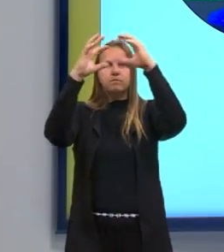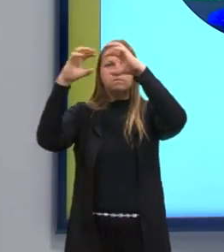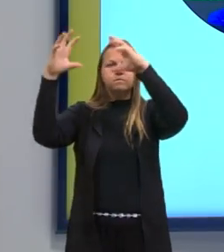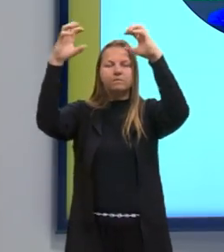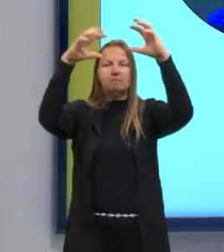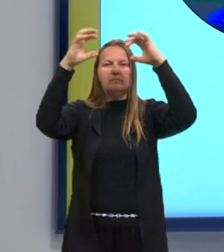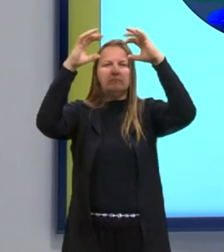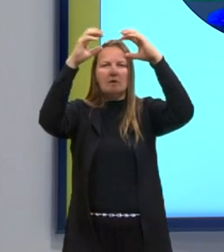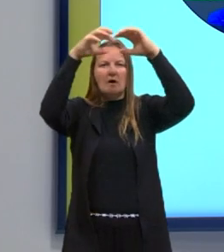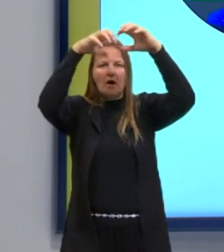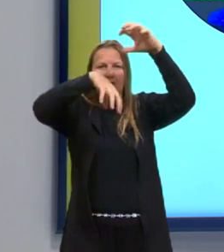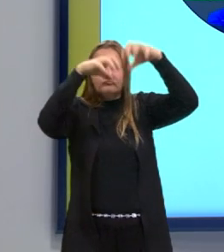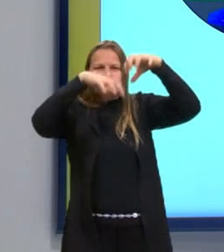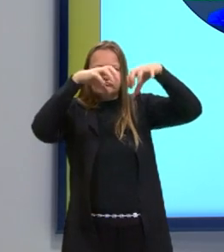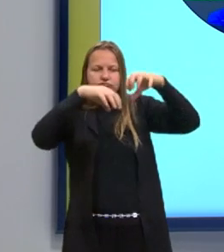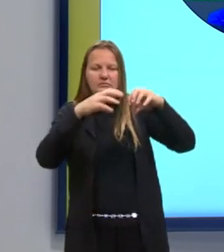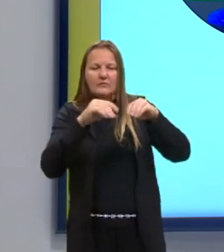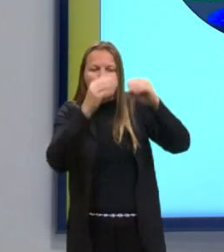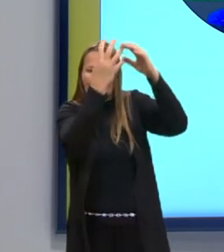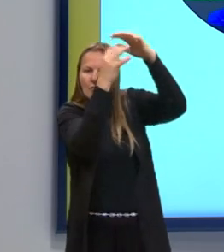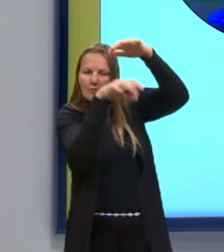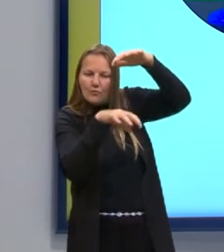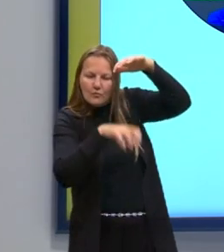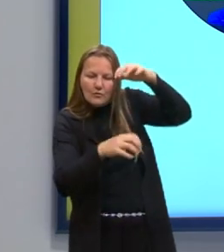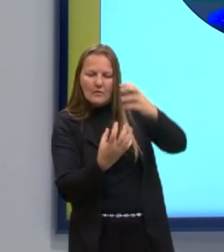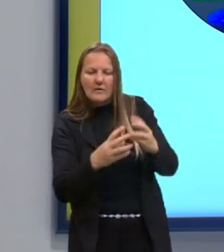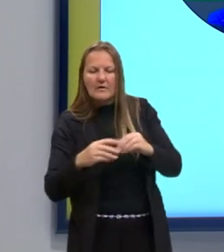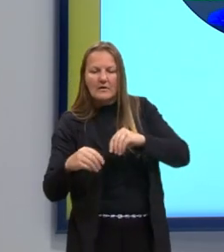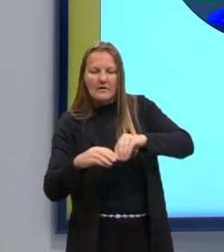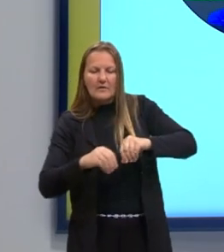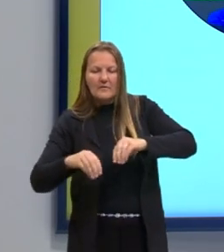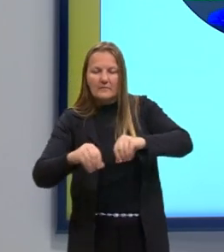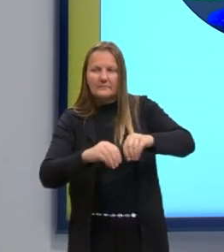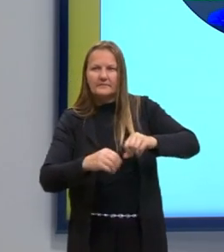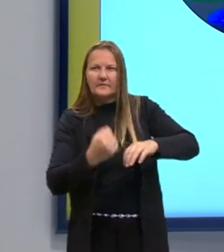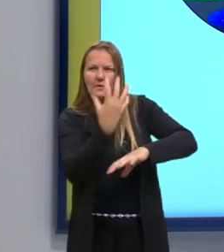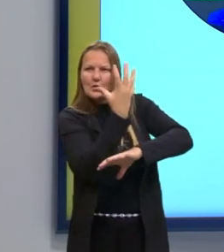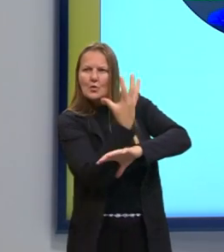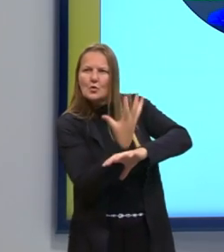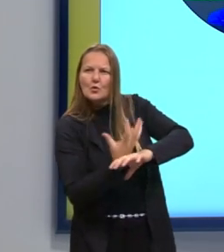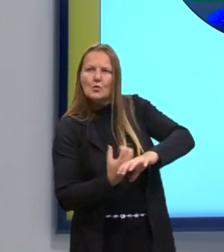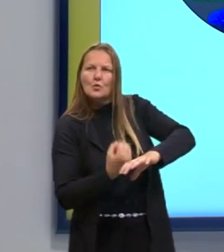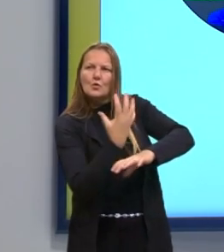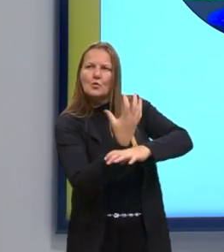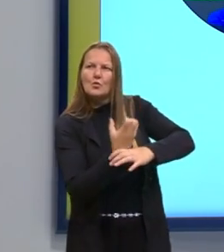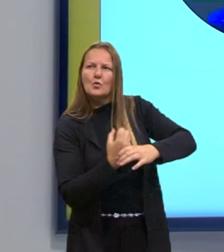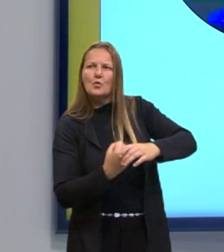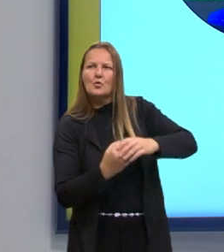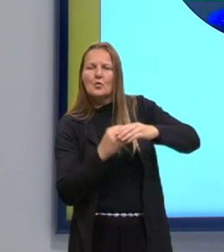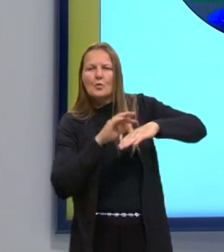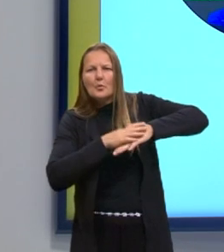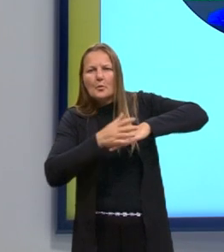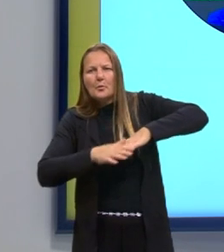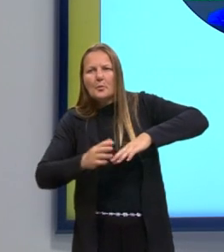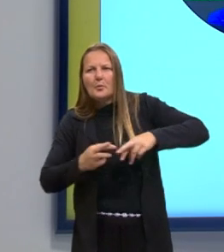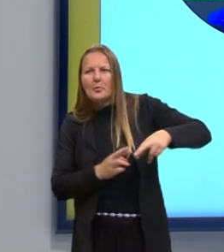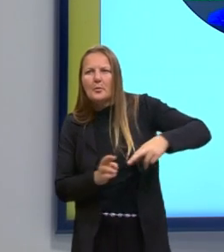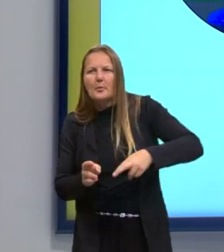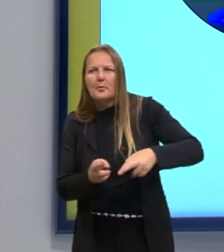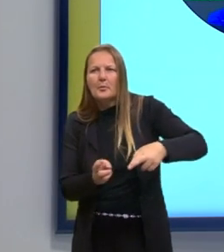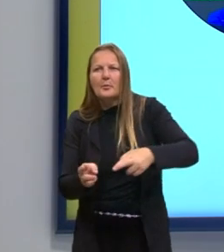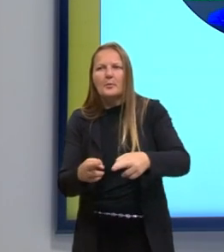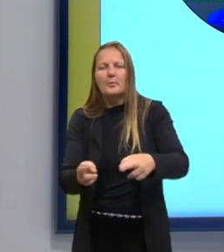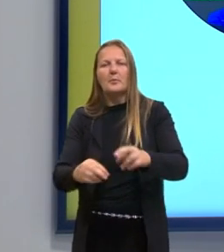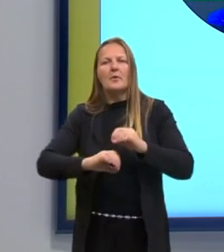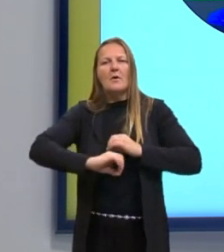água vem para o ambiente terrestre, né, a infiltração. A água corre para os rios,